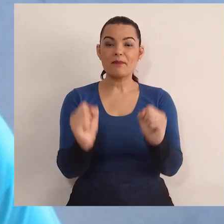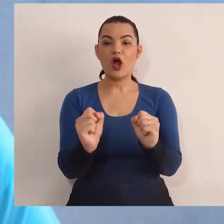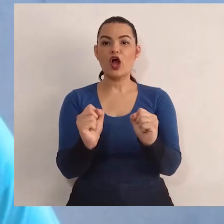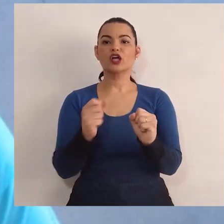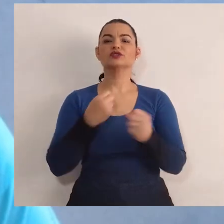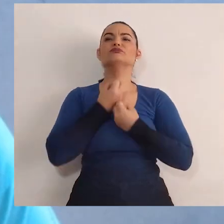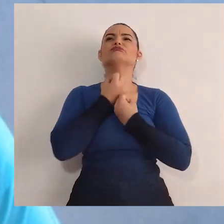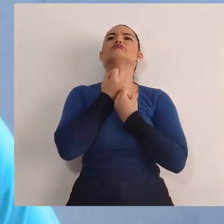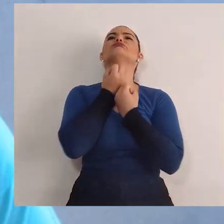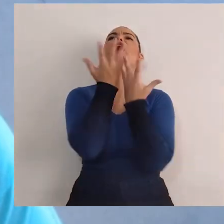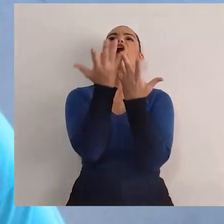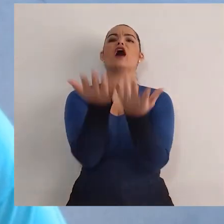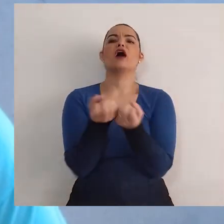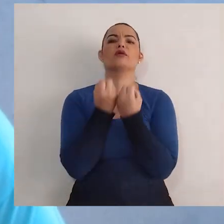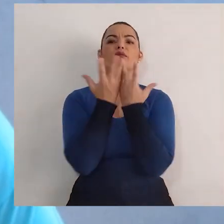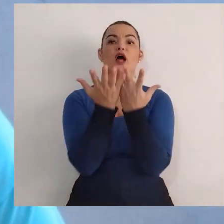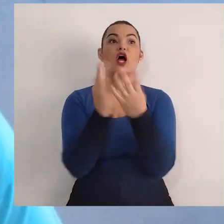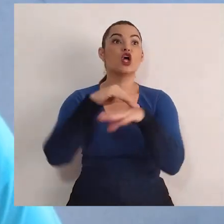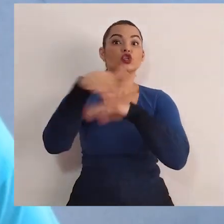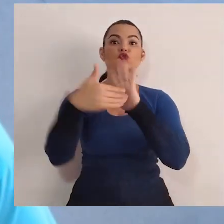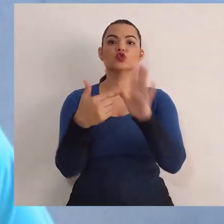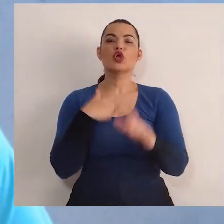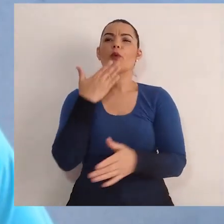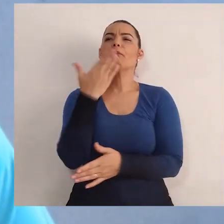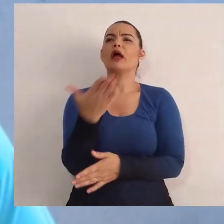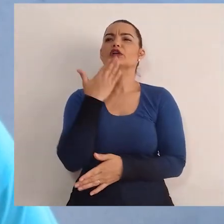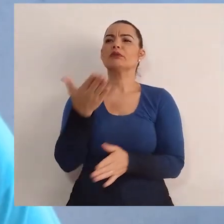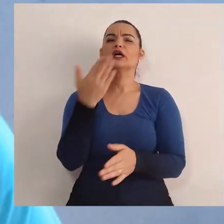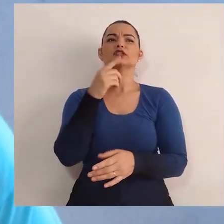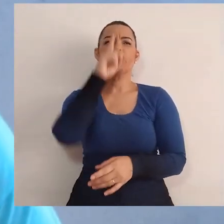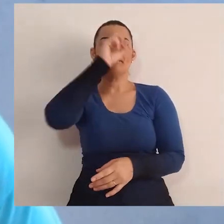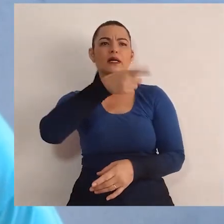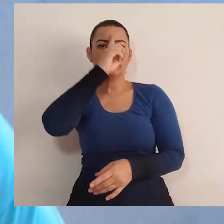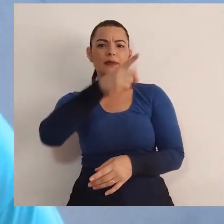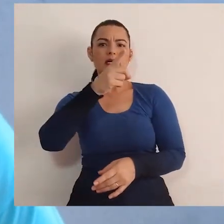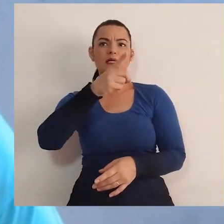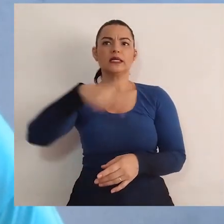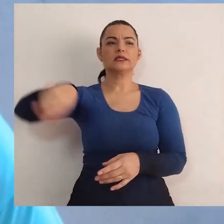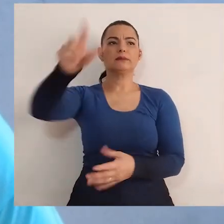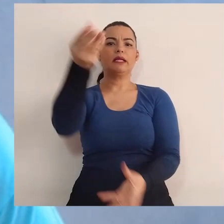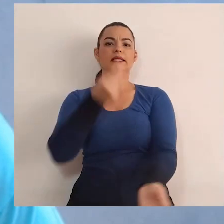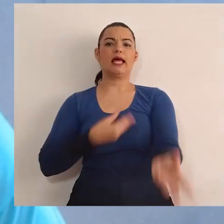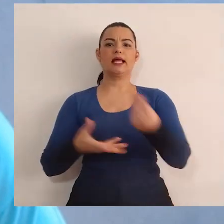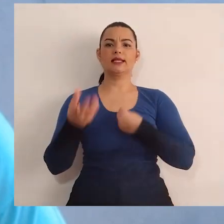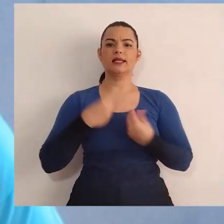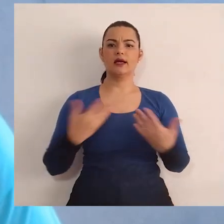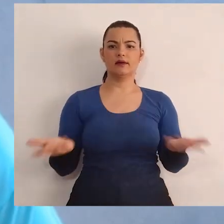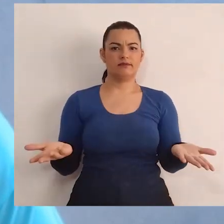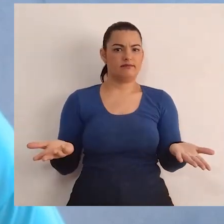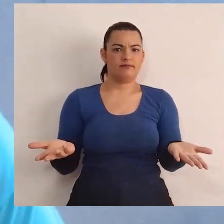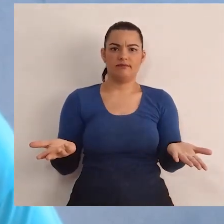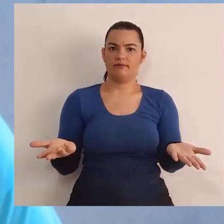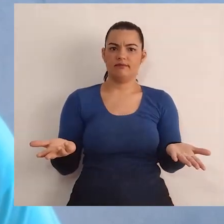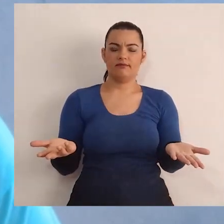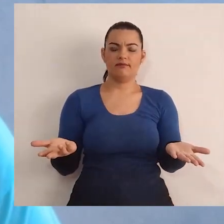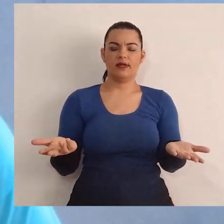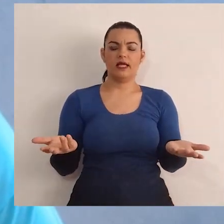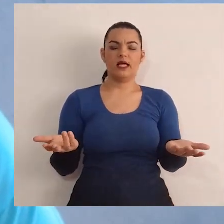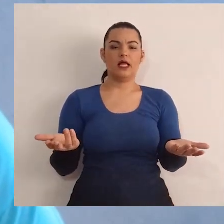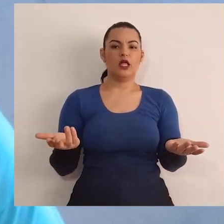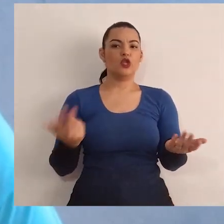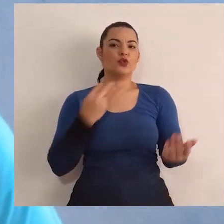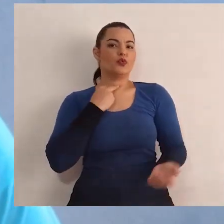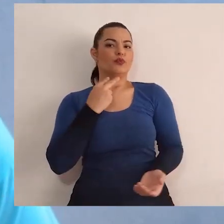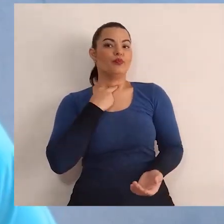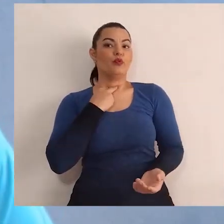nos expressarmos, tudo aquilo que nós queremos será atendido. Lembra que eu falei no comecinho?